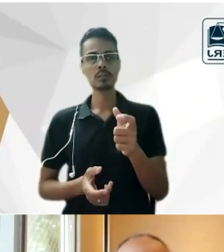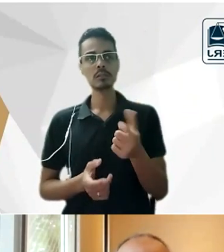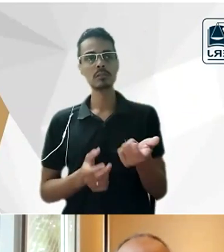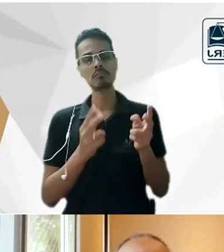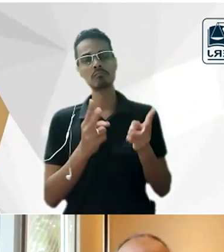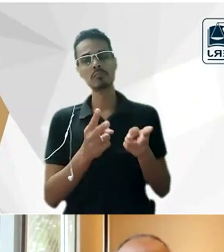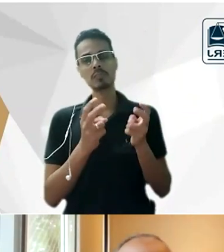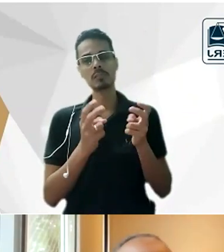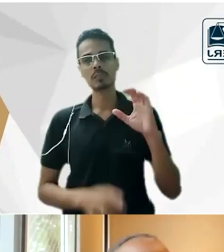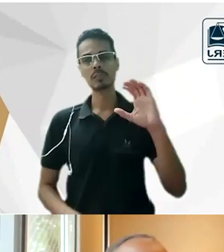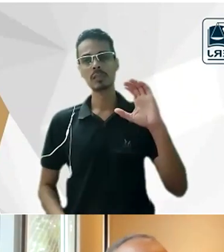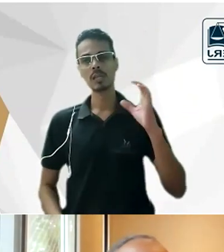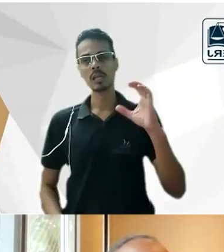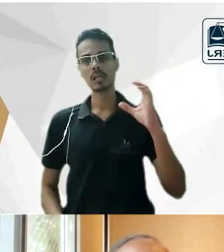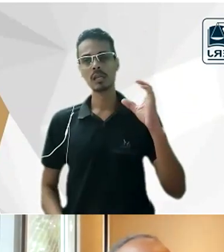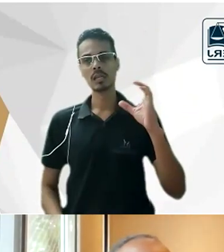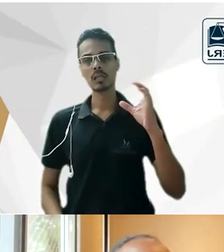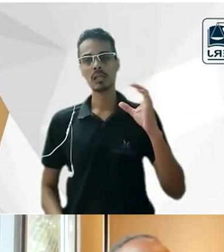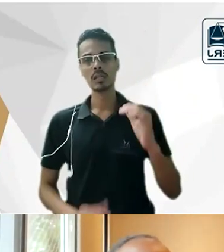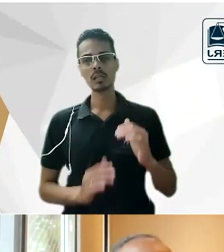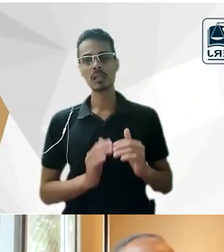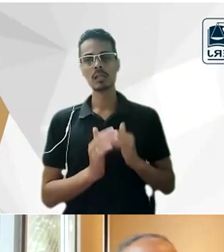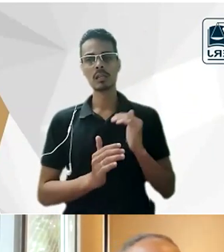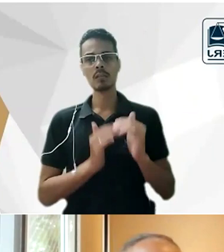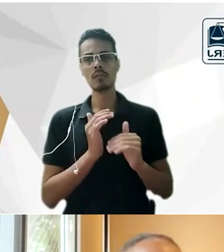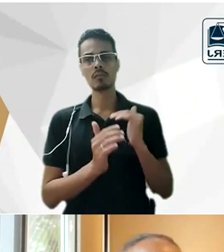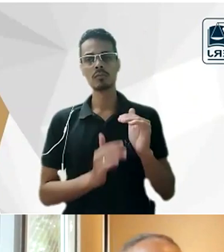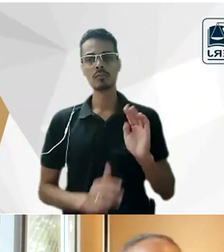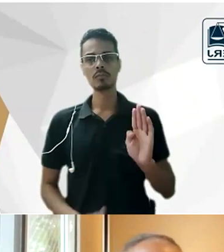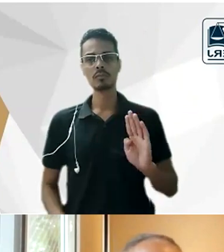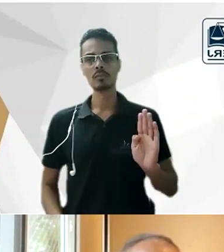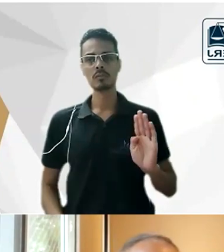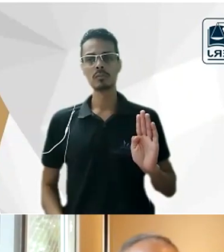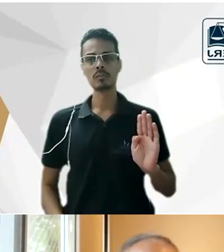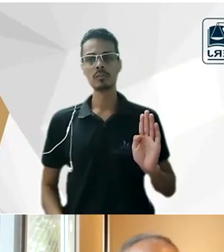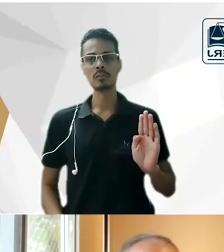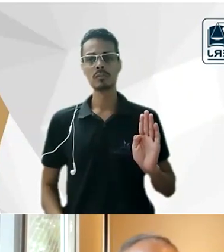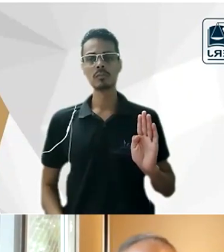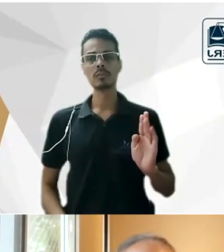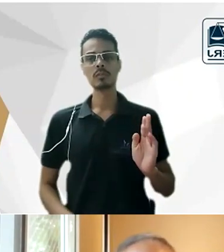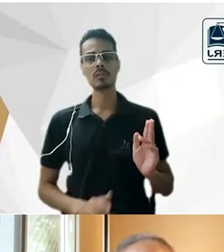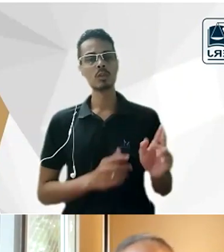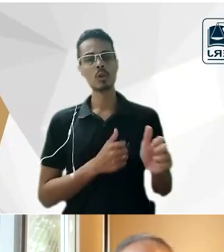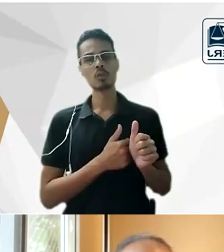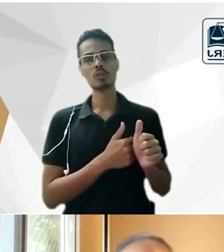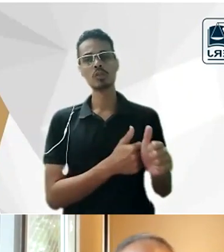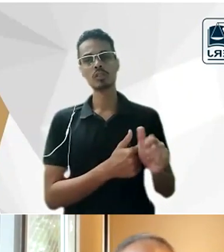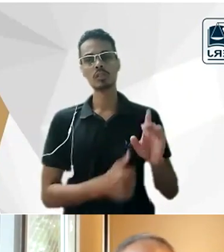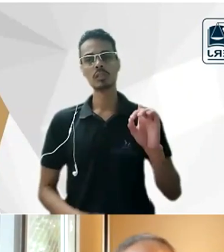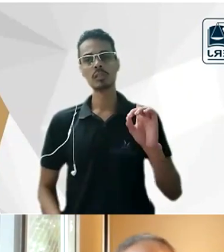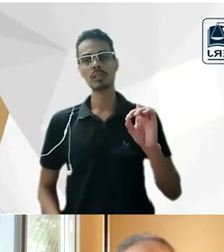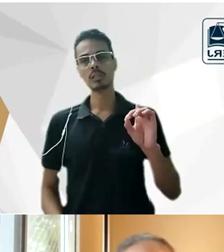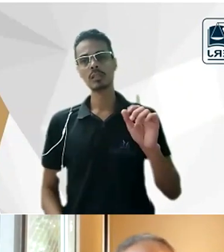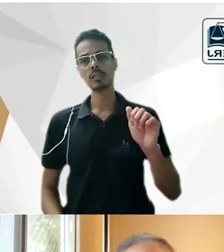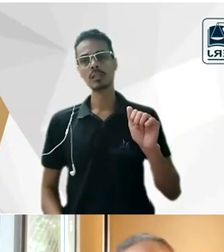um evolucionismo na biologia que ele interpretava tal qual Darwin e ele também transpunha pro direito